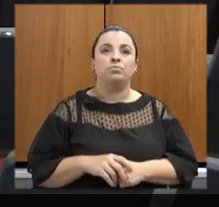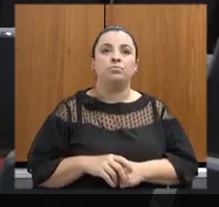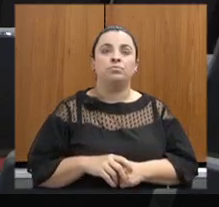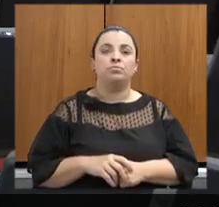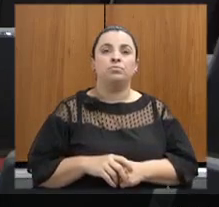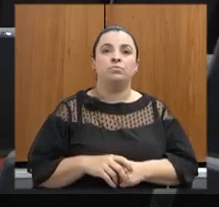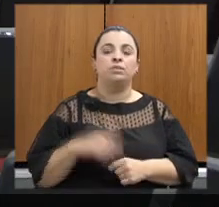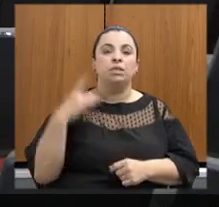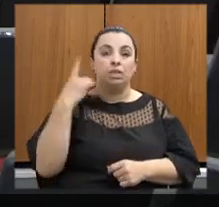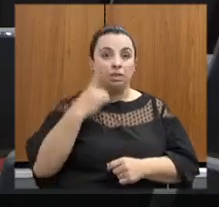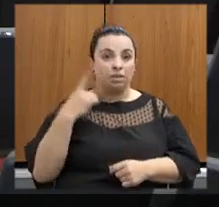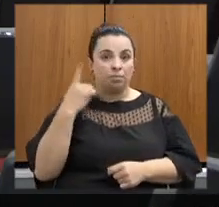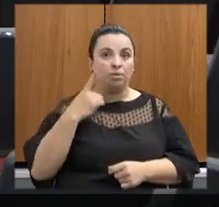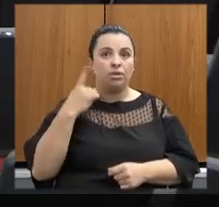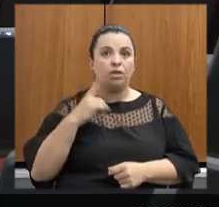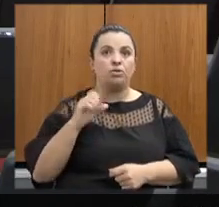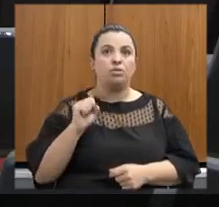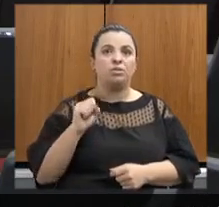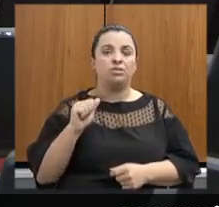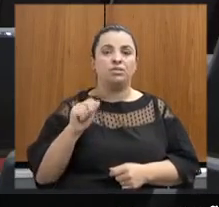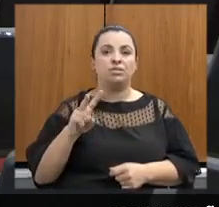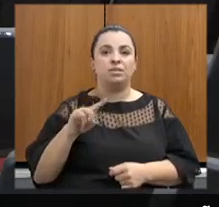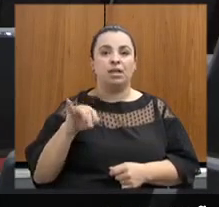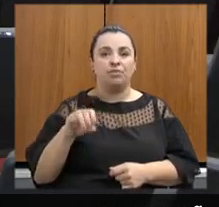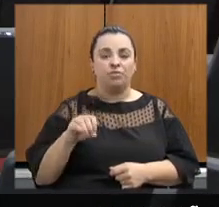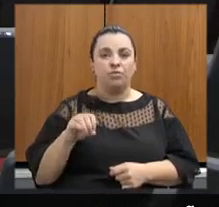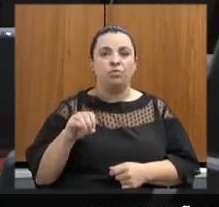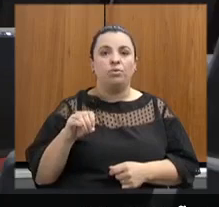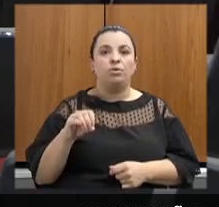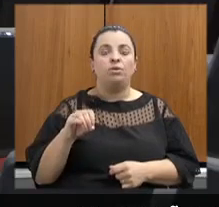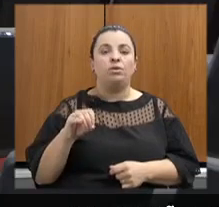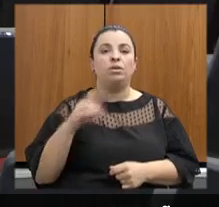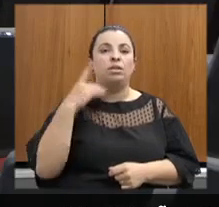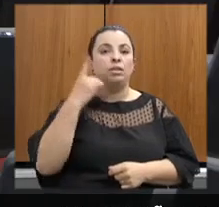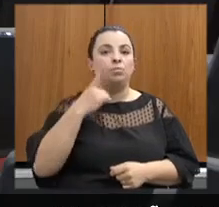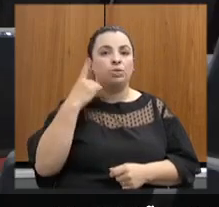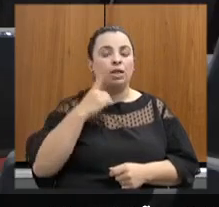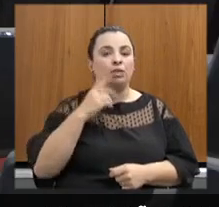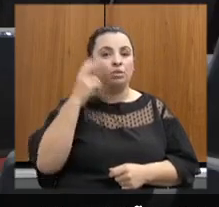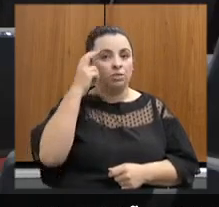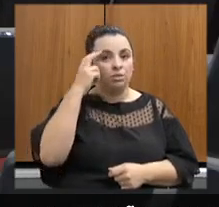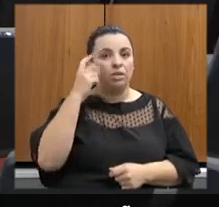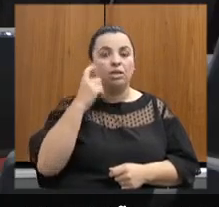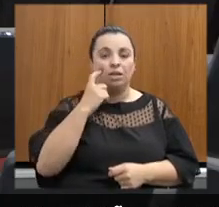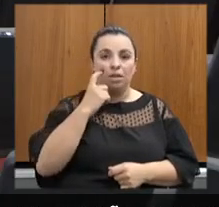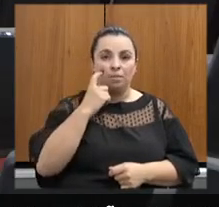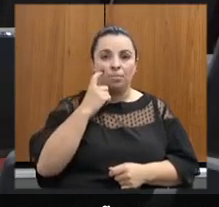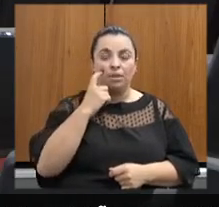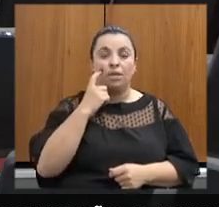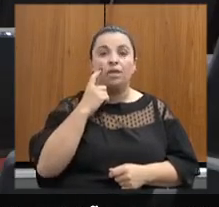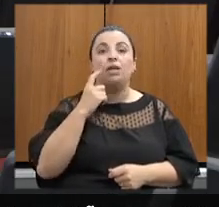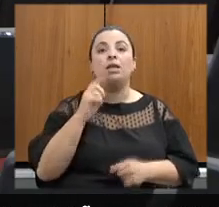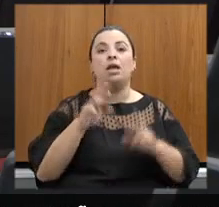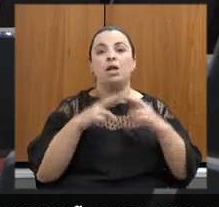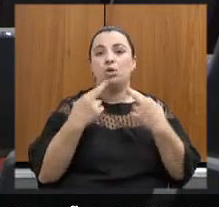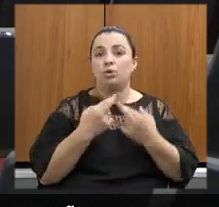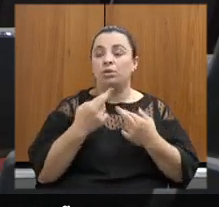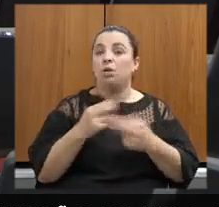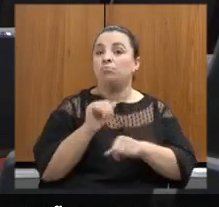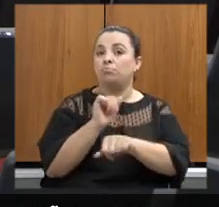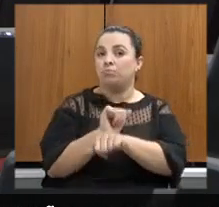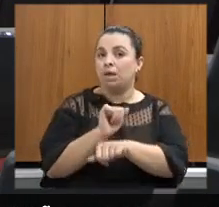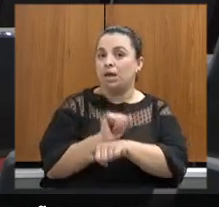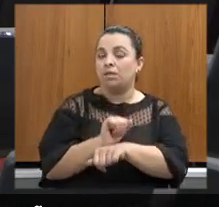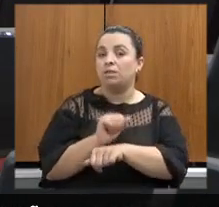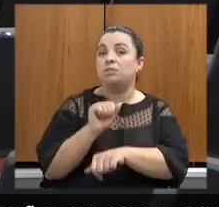Sábio Souza Cruz, deputado José Guilherme, está suspensa a reunião por